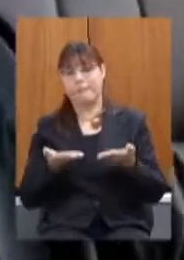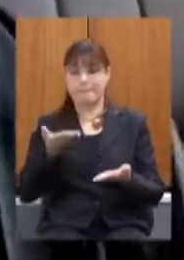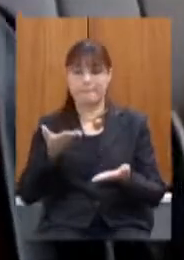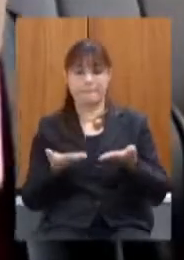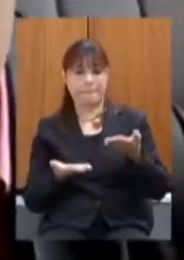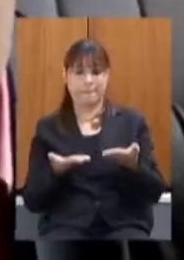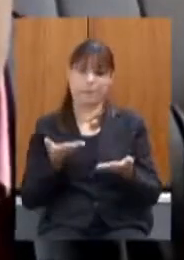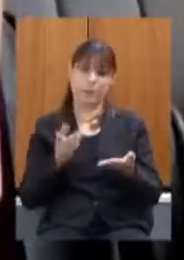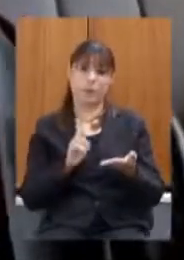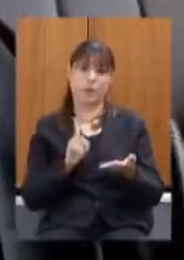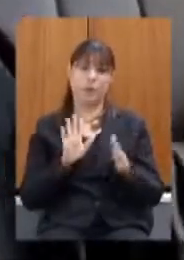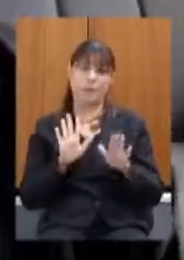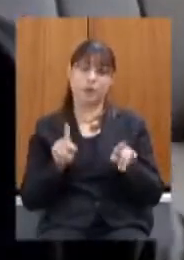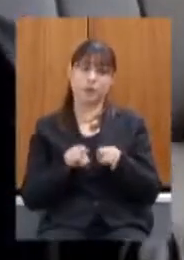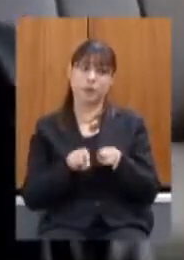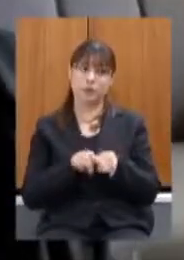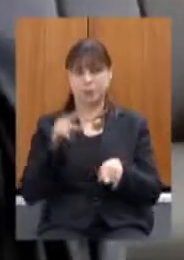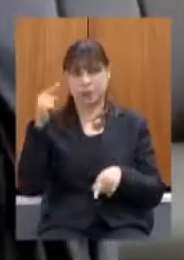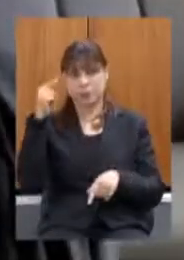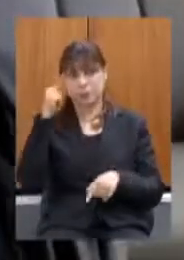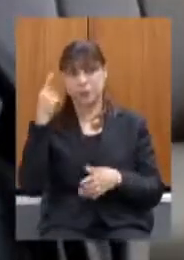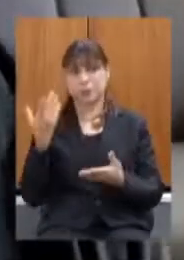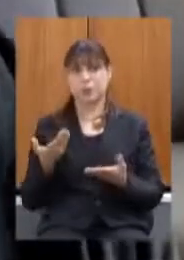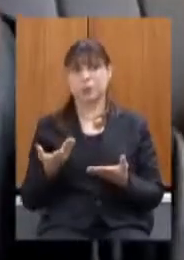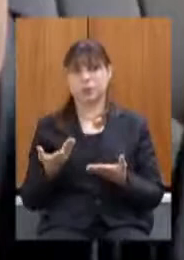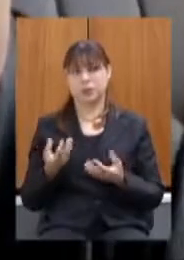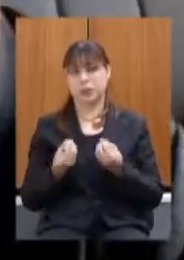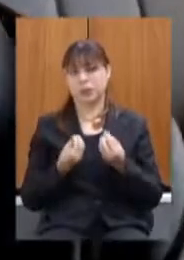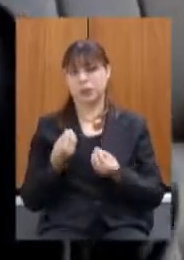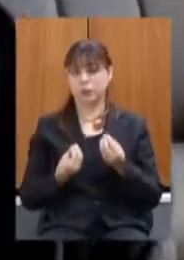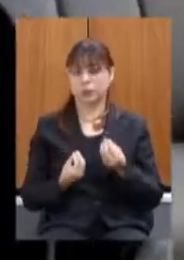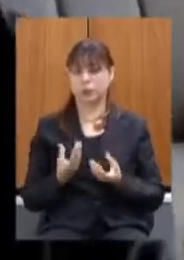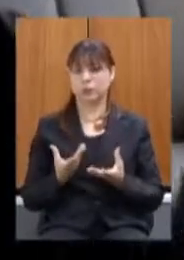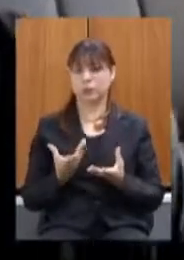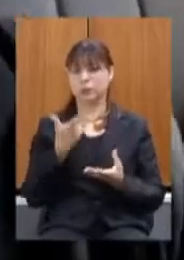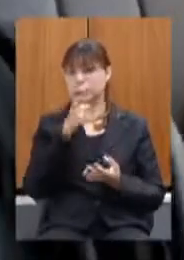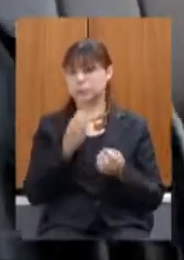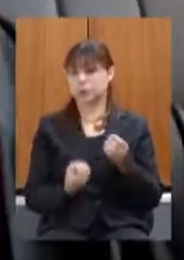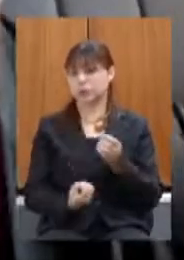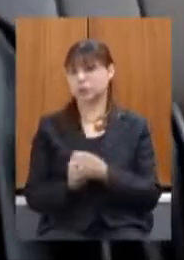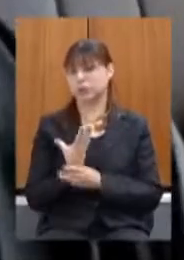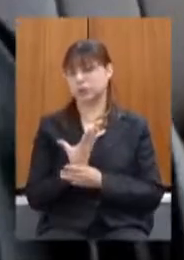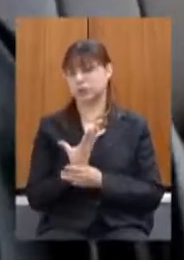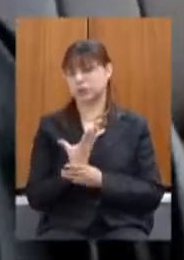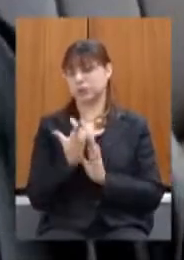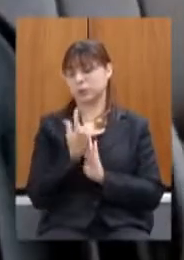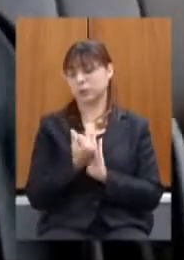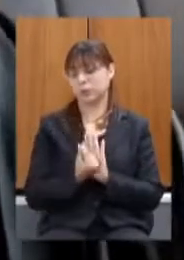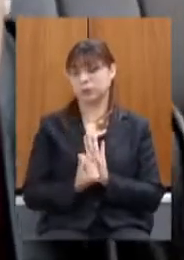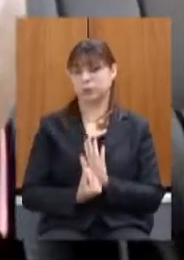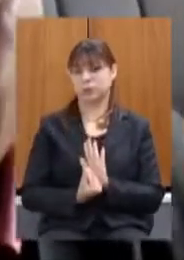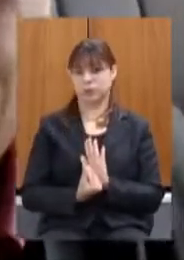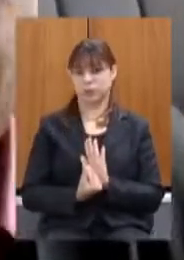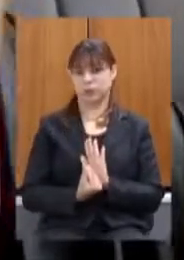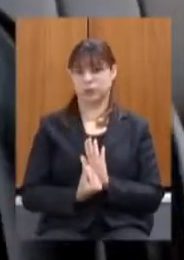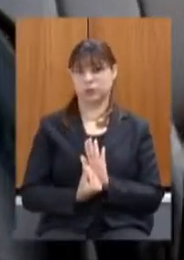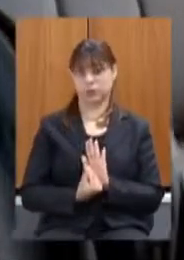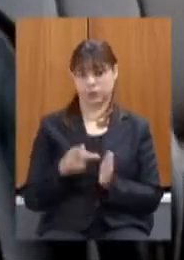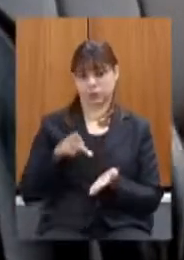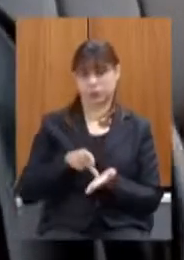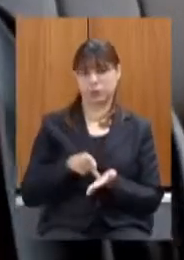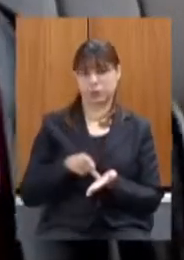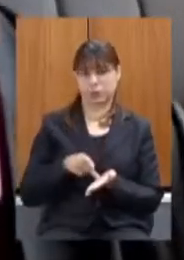mas também para pensar como implantar um orçamento mais verdadeiro daqui para frente